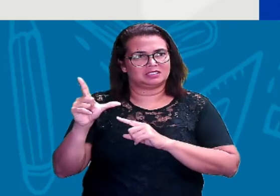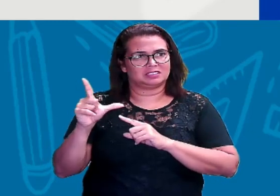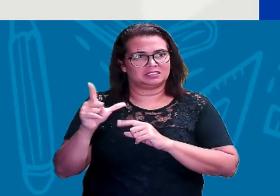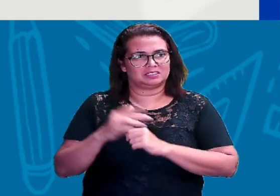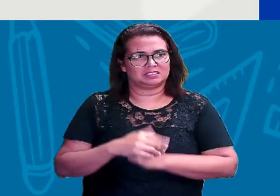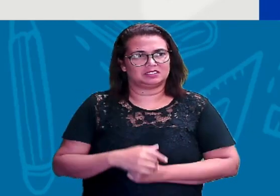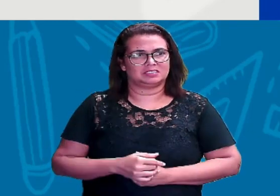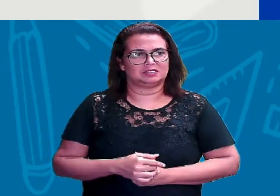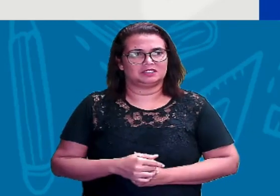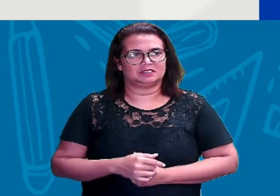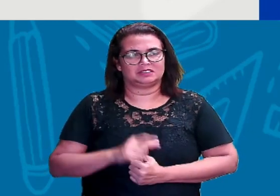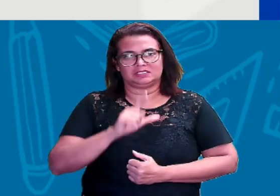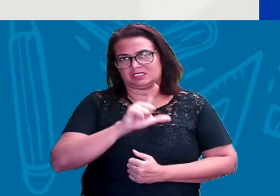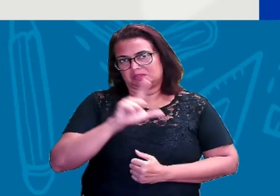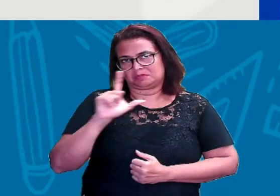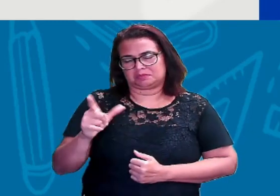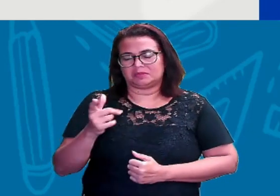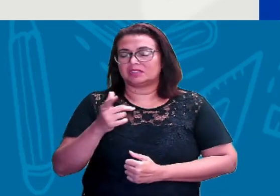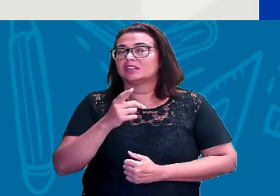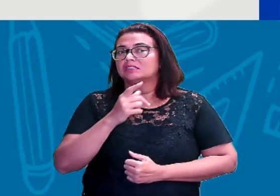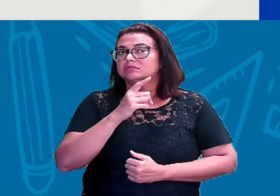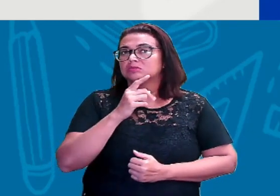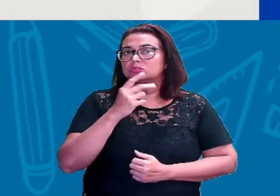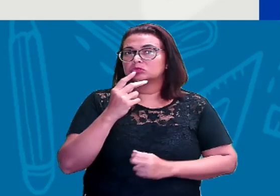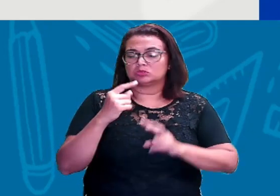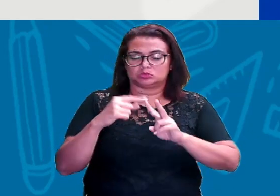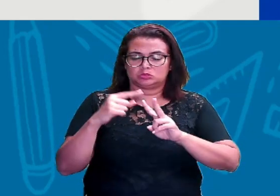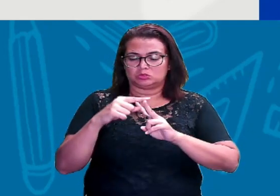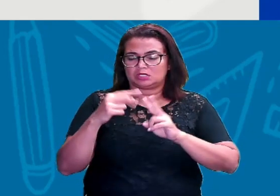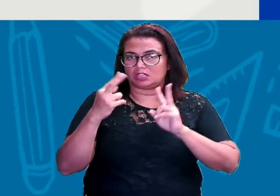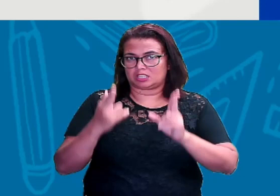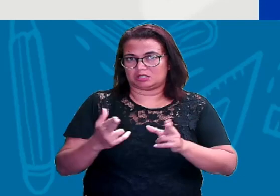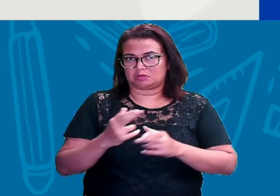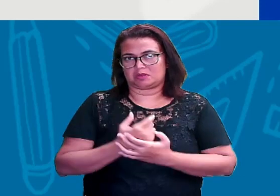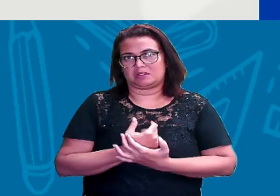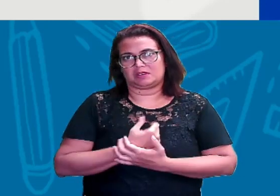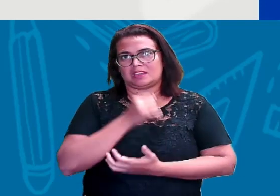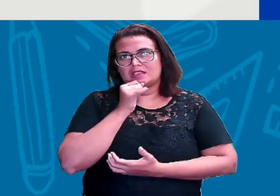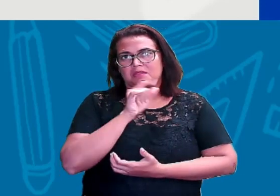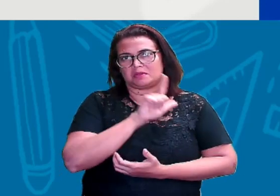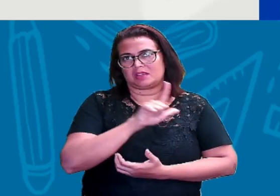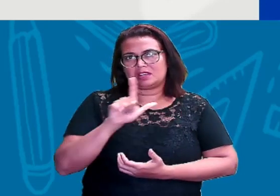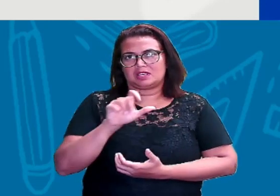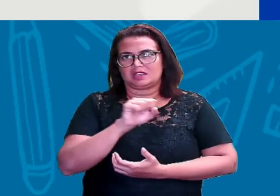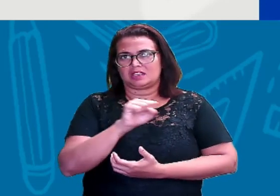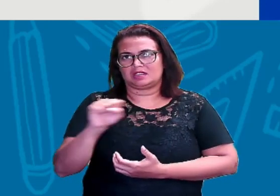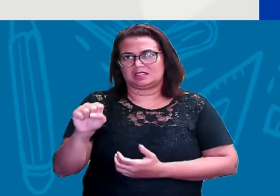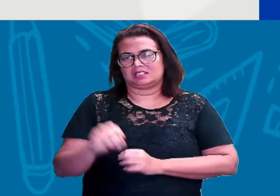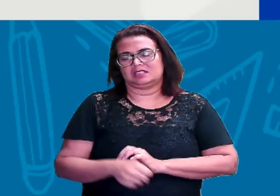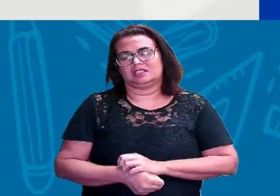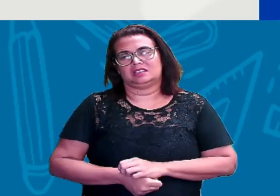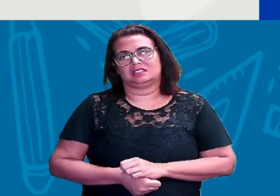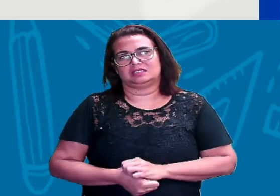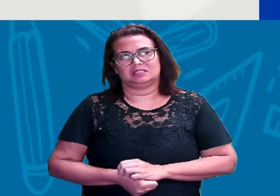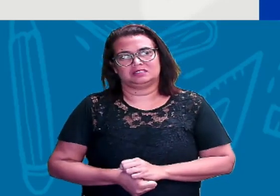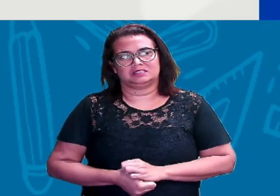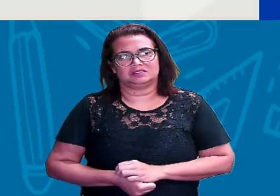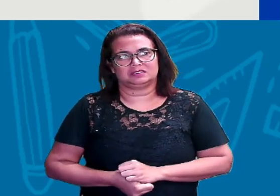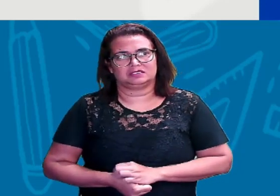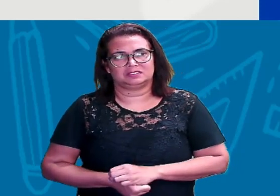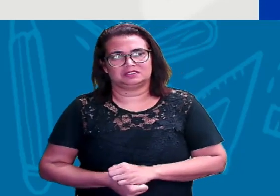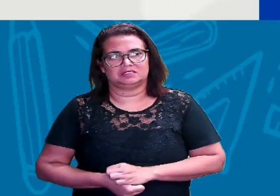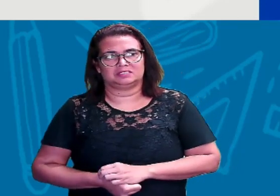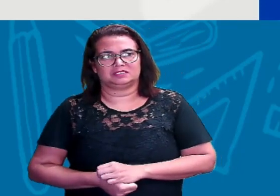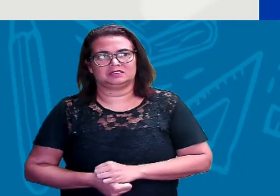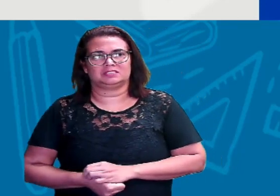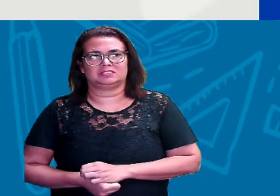duas letras repetidas nas palavras. Como é que fica, gente? Fácil. A gente coloca, quando tiver duas letras, a palavrinha DOUBLE